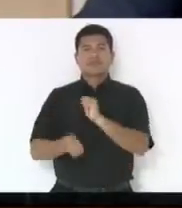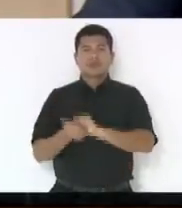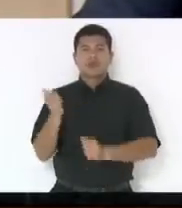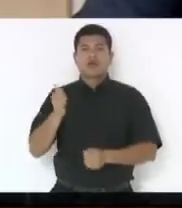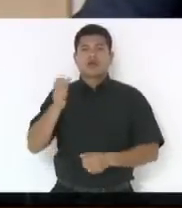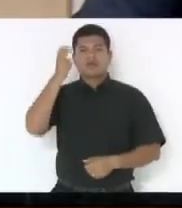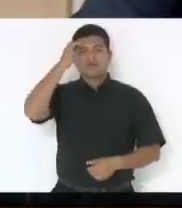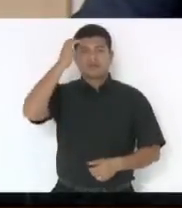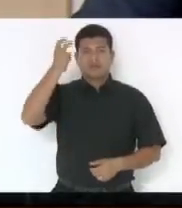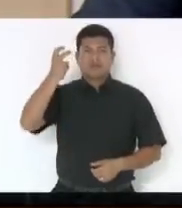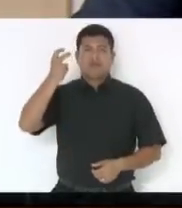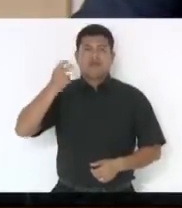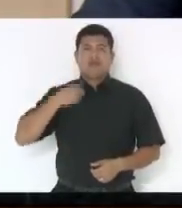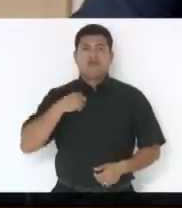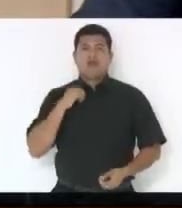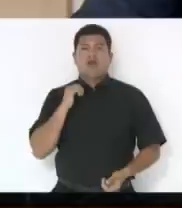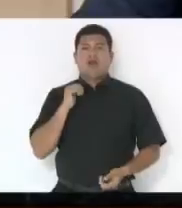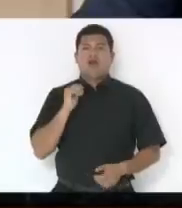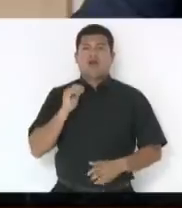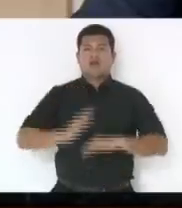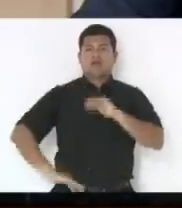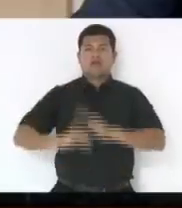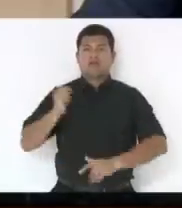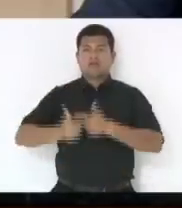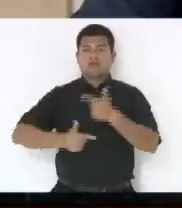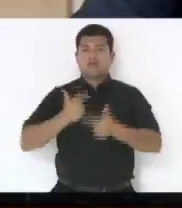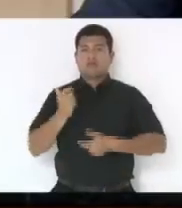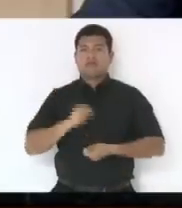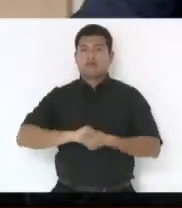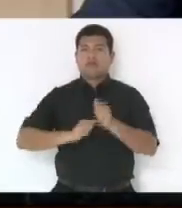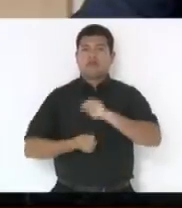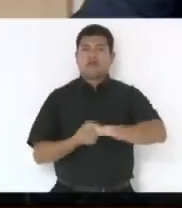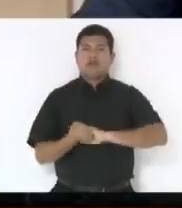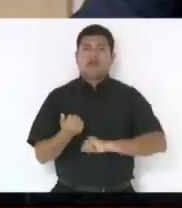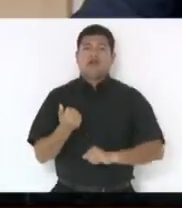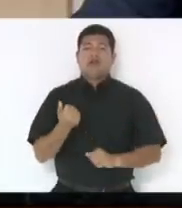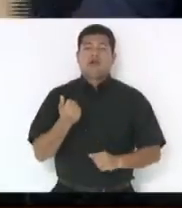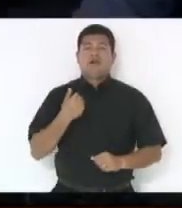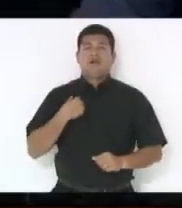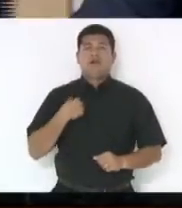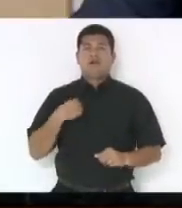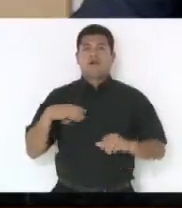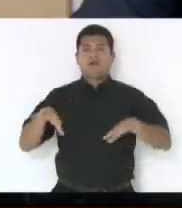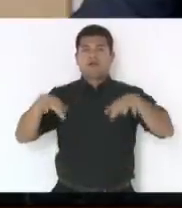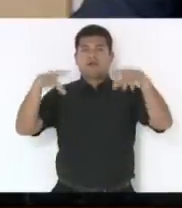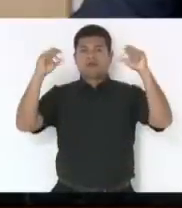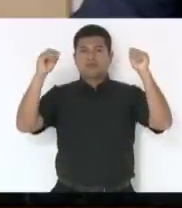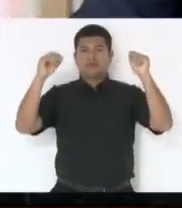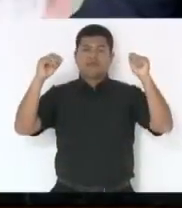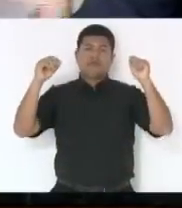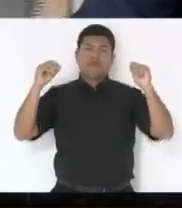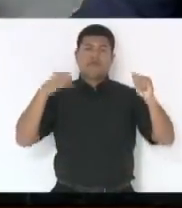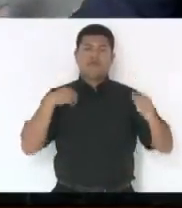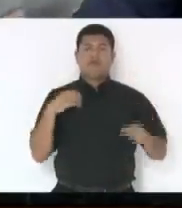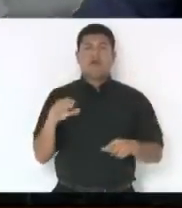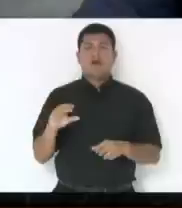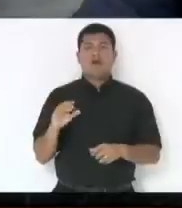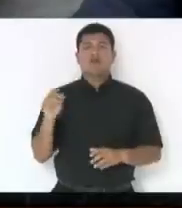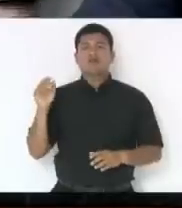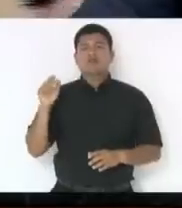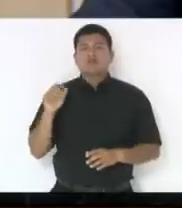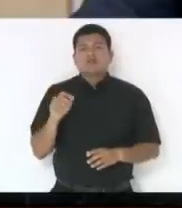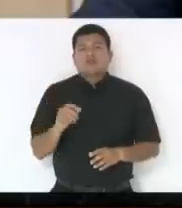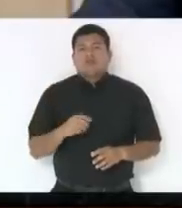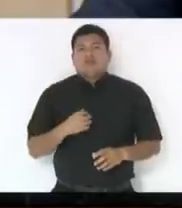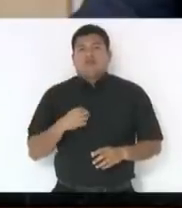às atividades artísticas realizadas em festivais e concursos tradicionalistas